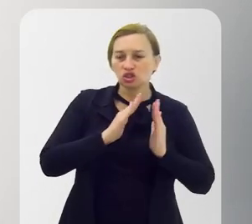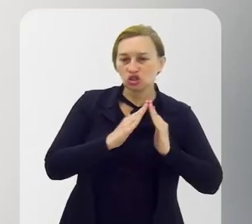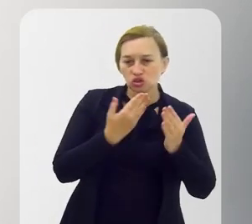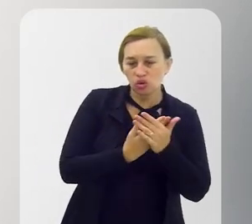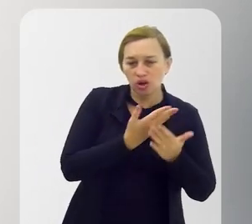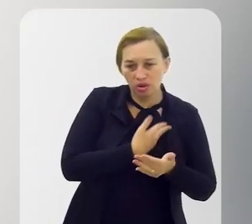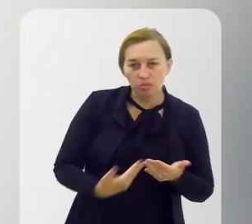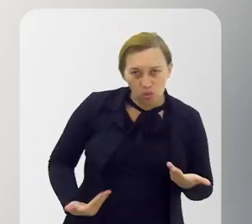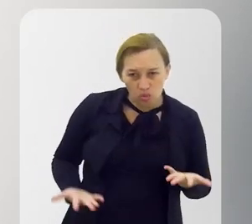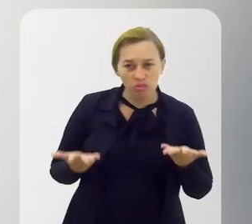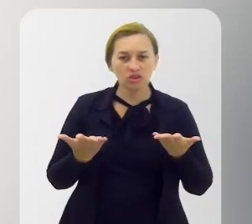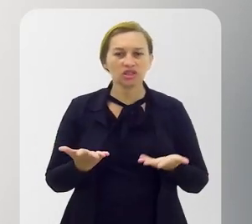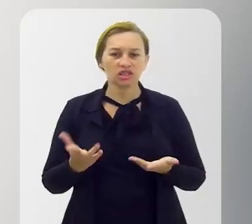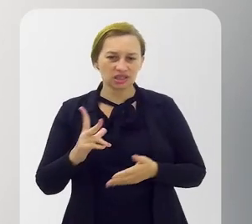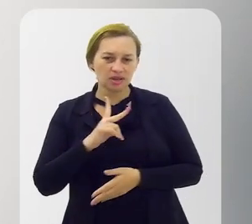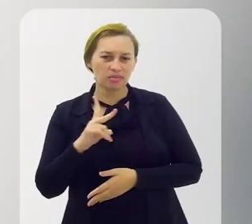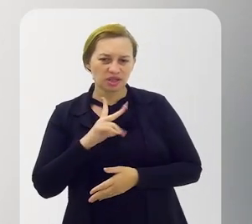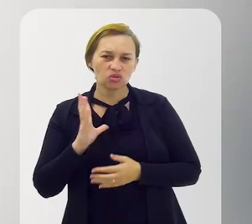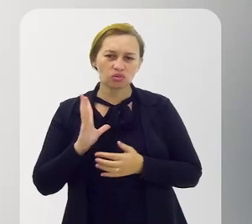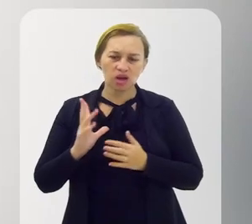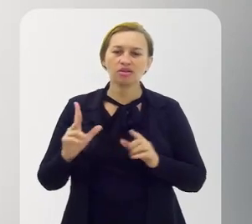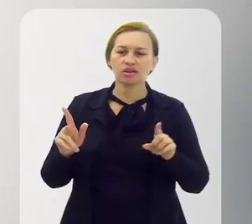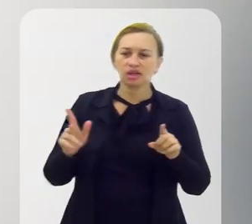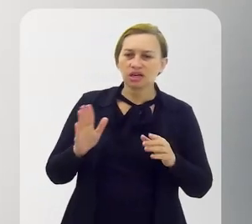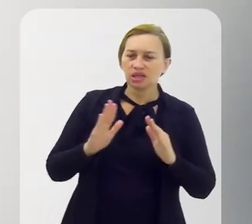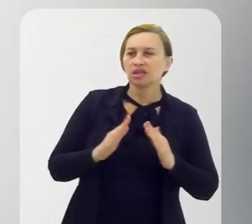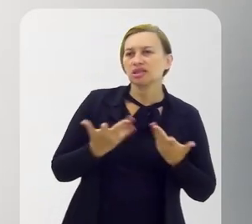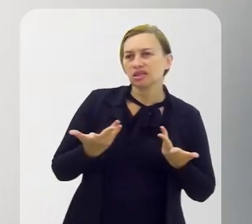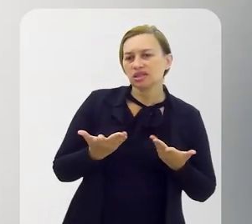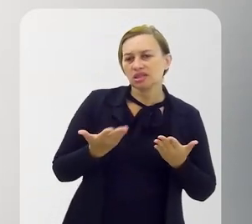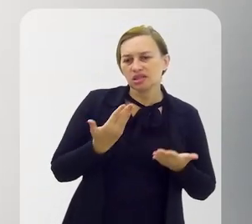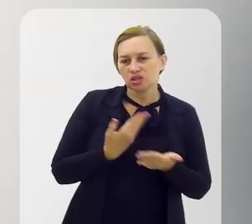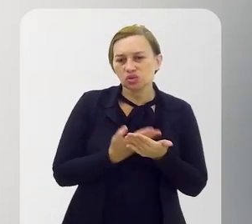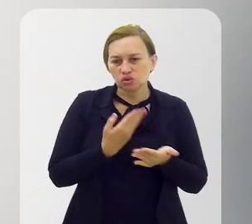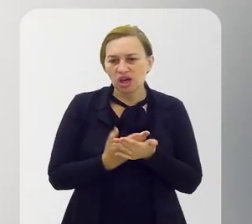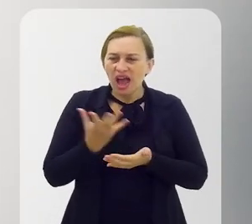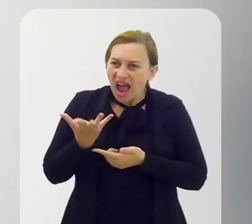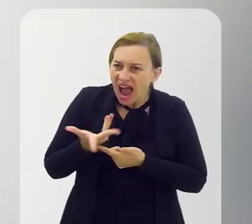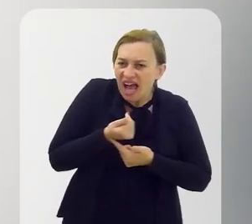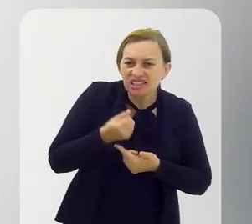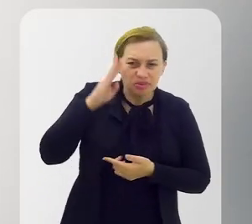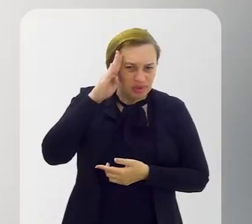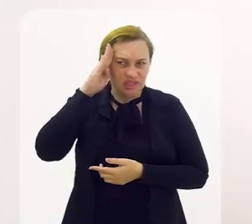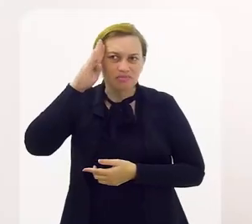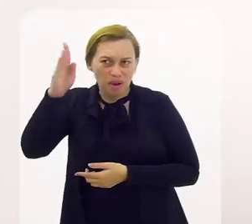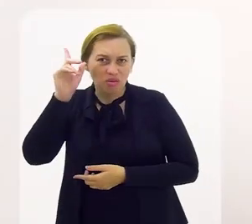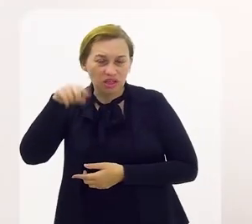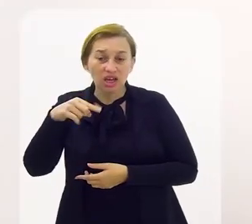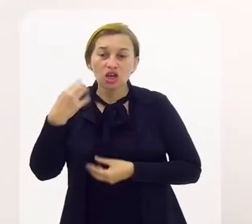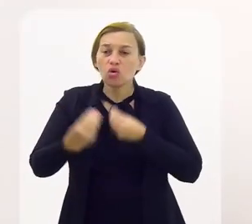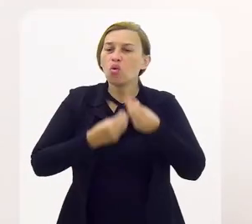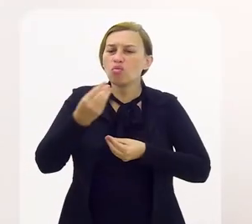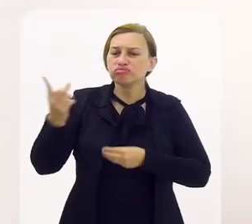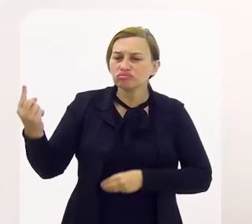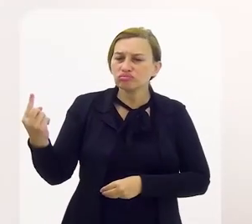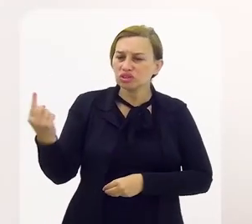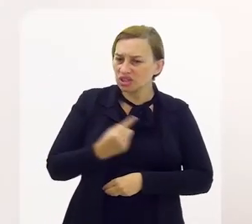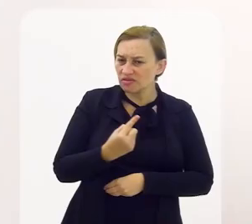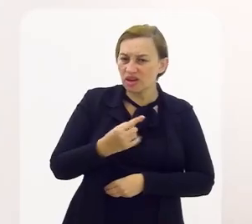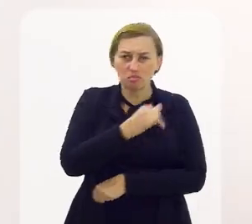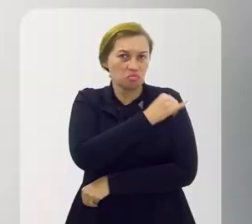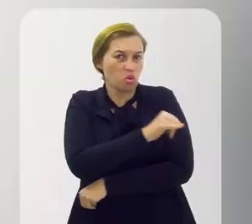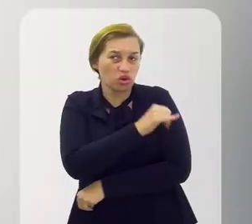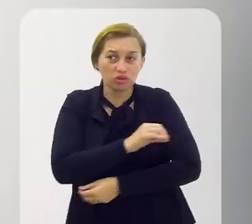Tanto a escola pública como a outra particular A escola faz parte, Estudar arte é fundamental, né? E quando você veio para o Rio?